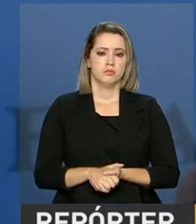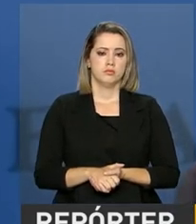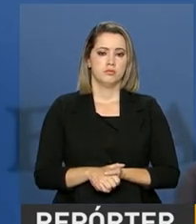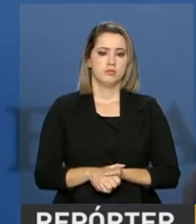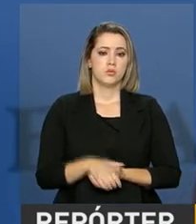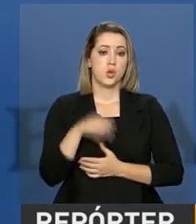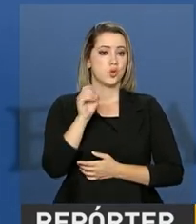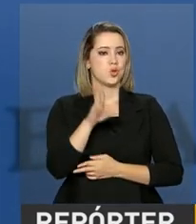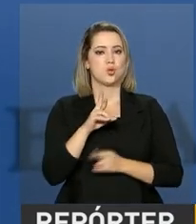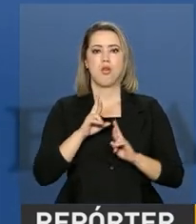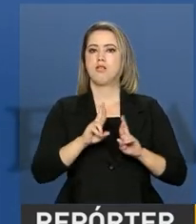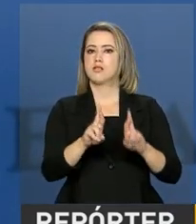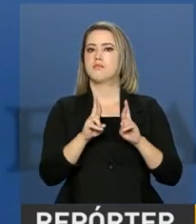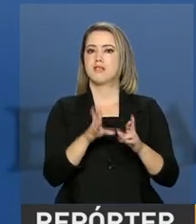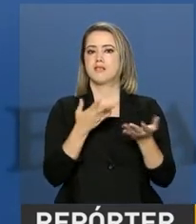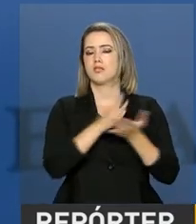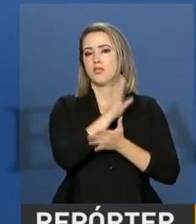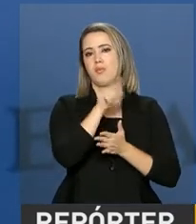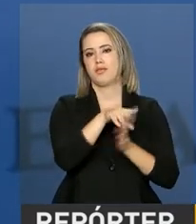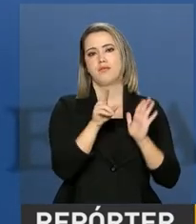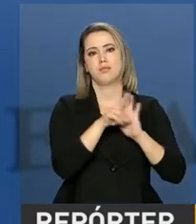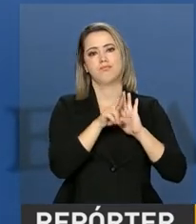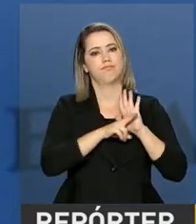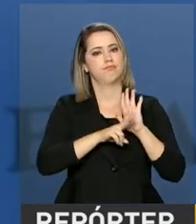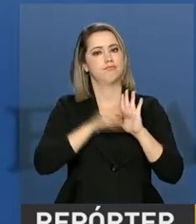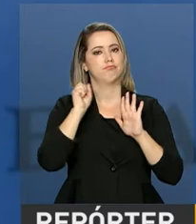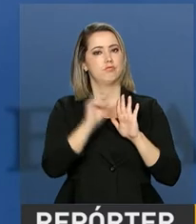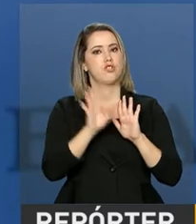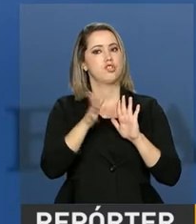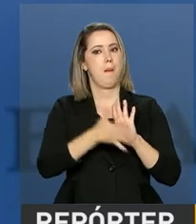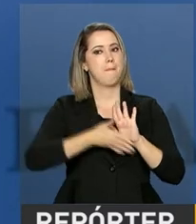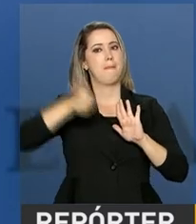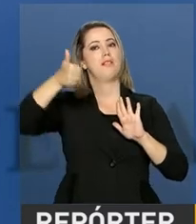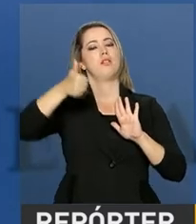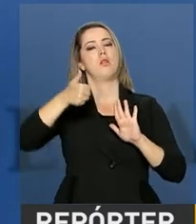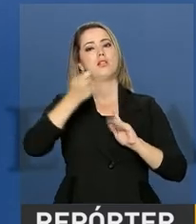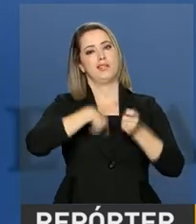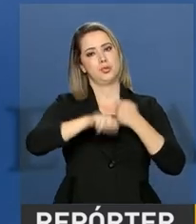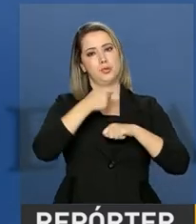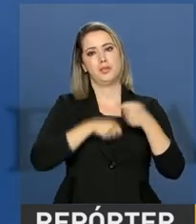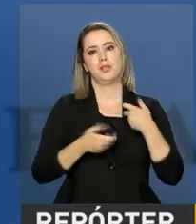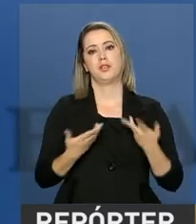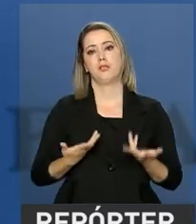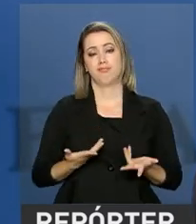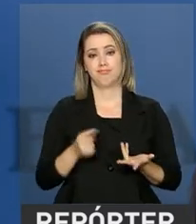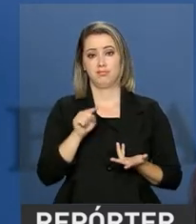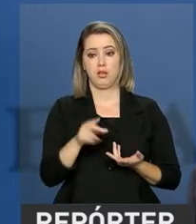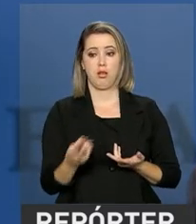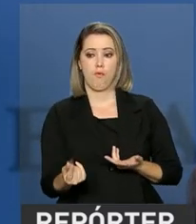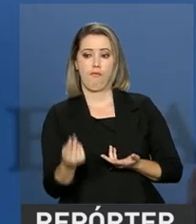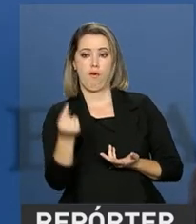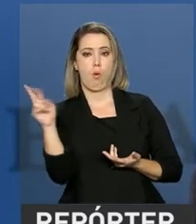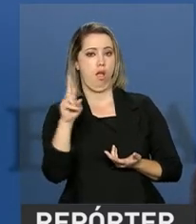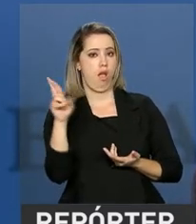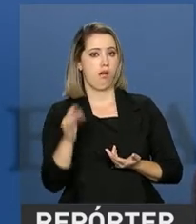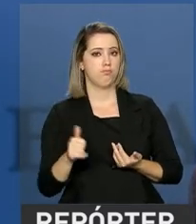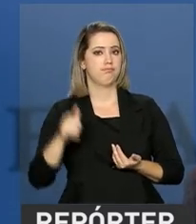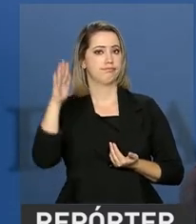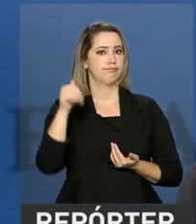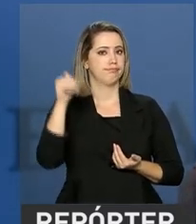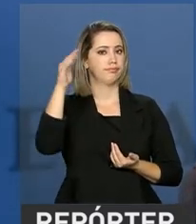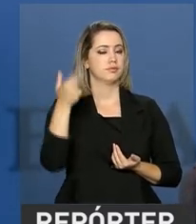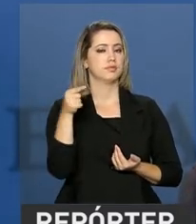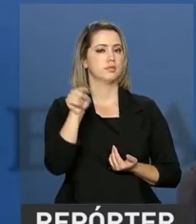aprovação de uma reforma da Previdência melhora indicadores econômicos. E aí a moeda nacional se valoriza, a